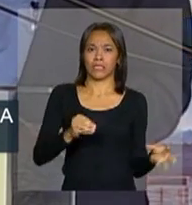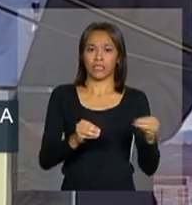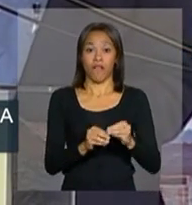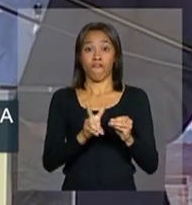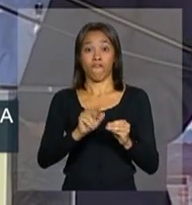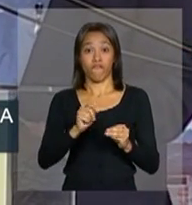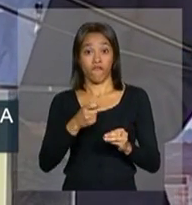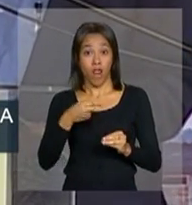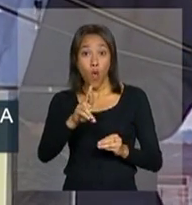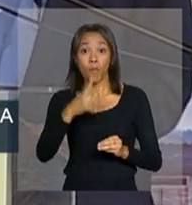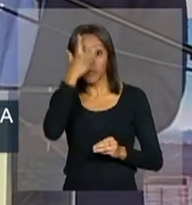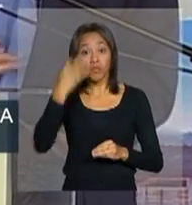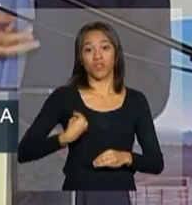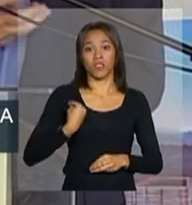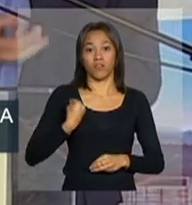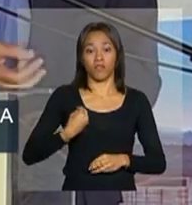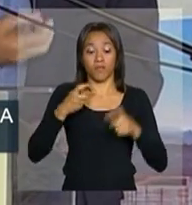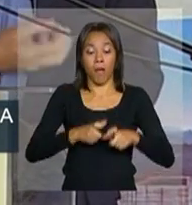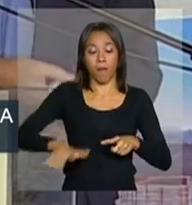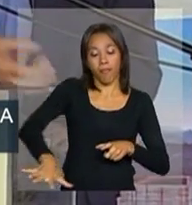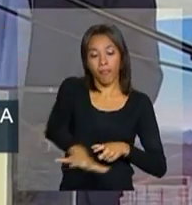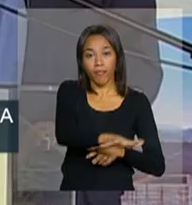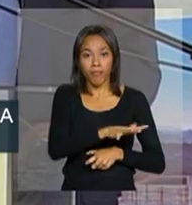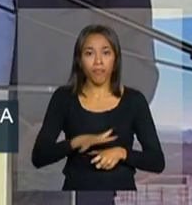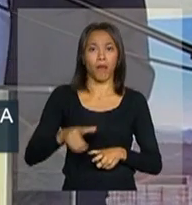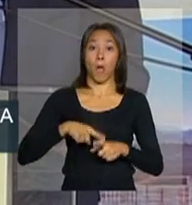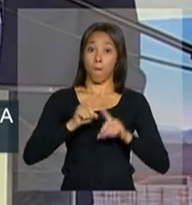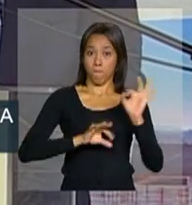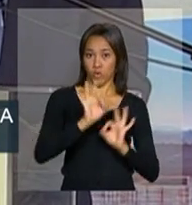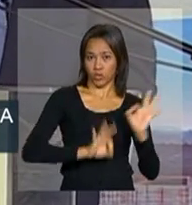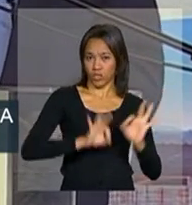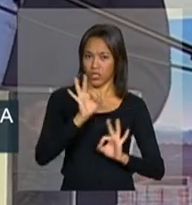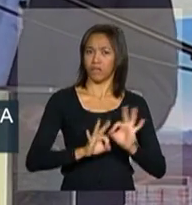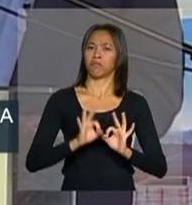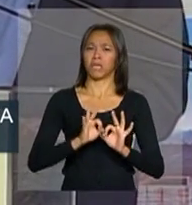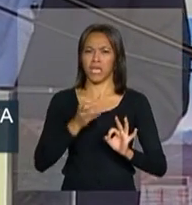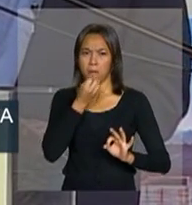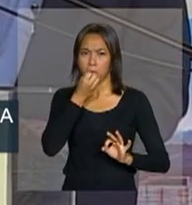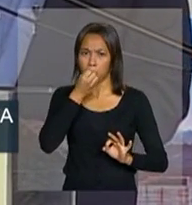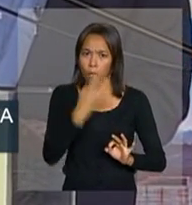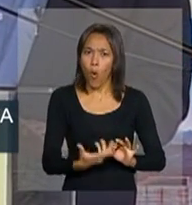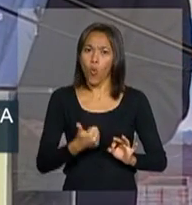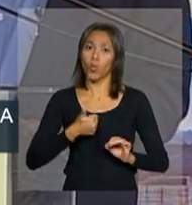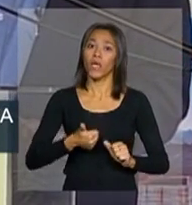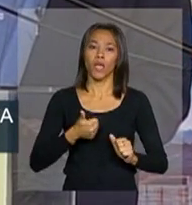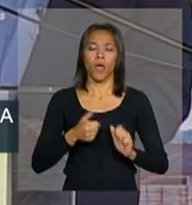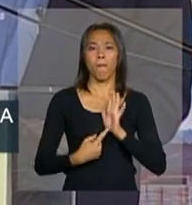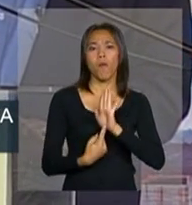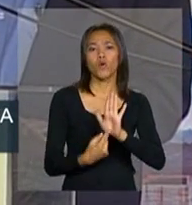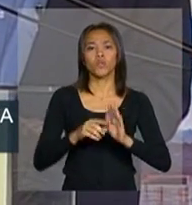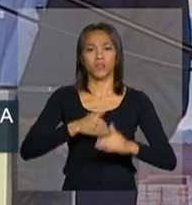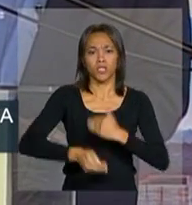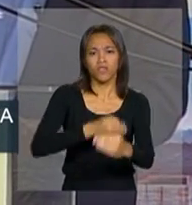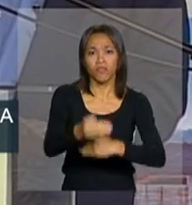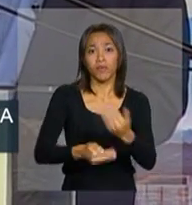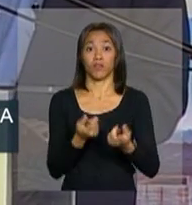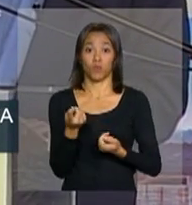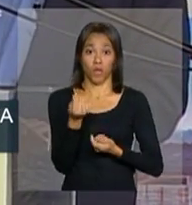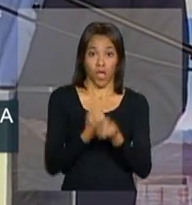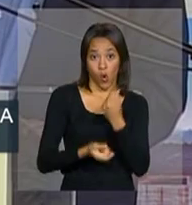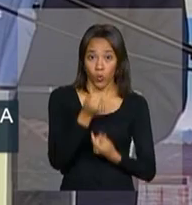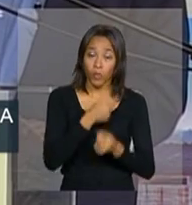as comunidades da região, projetos que deixam uma marca positiva de desenvolvimento econômico e social